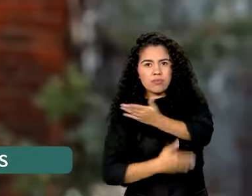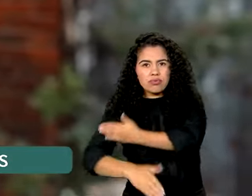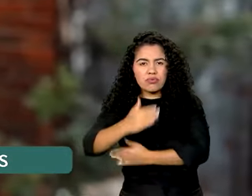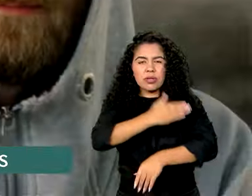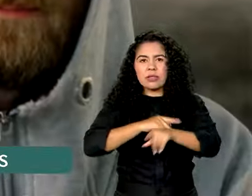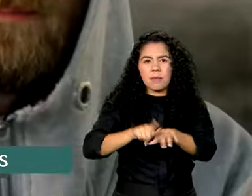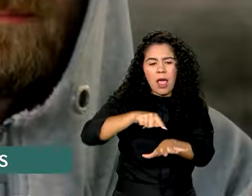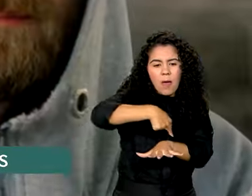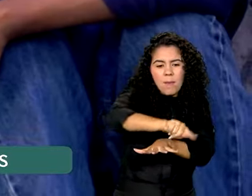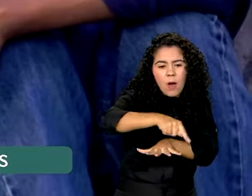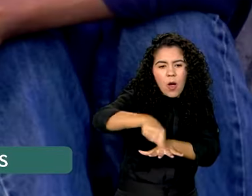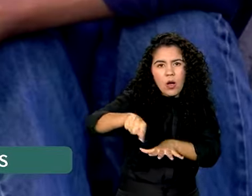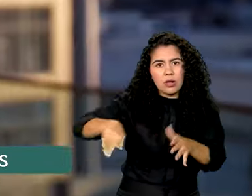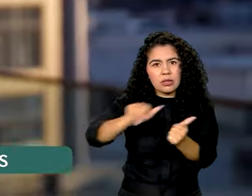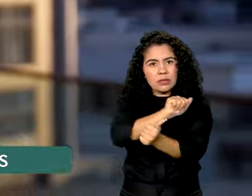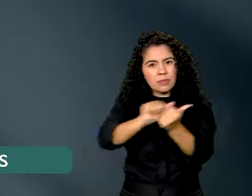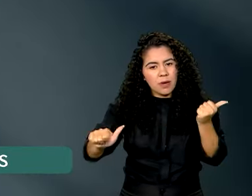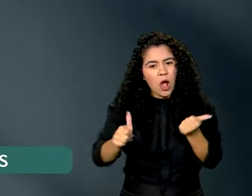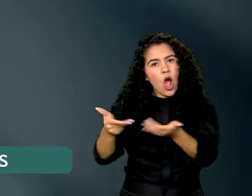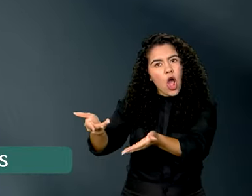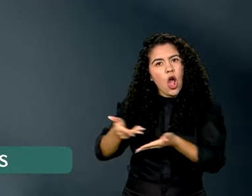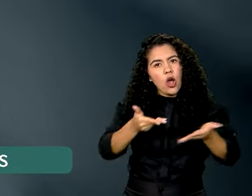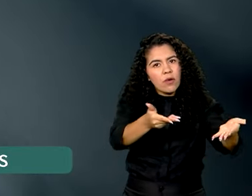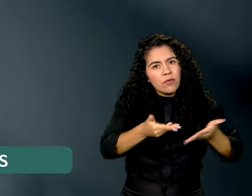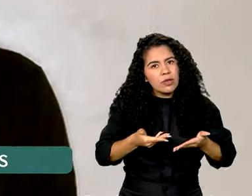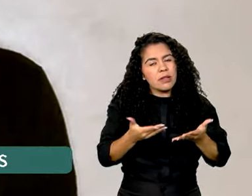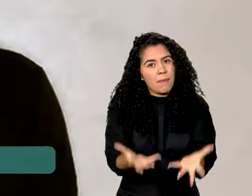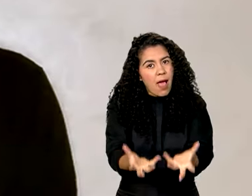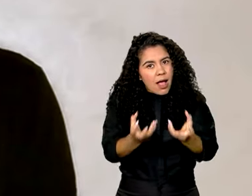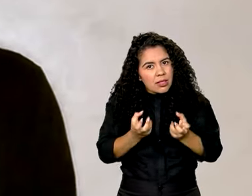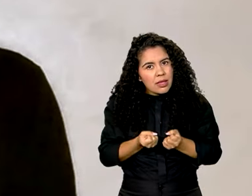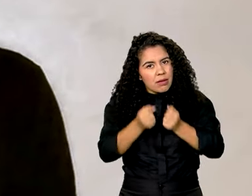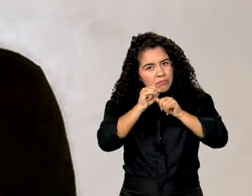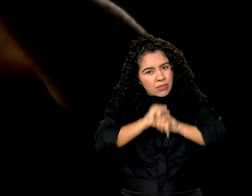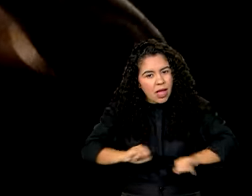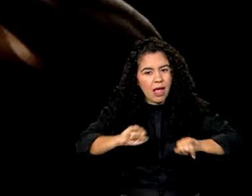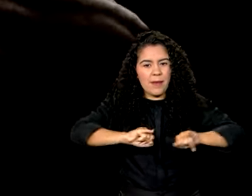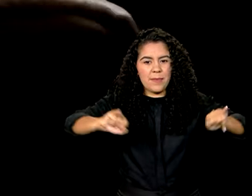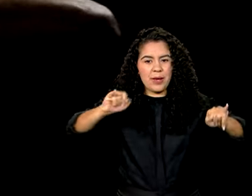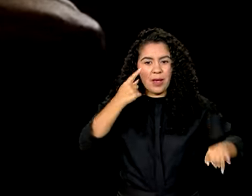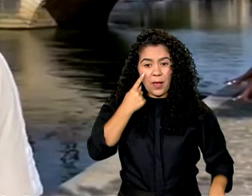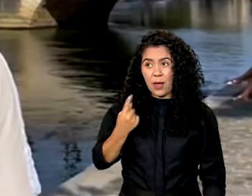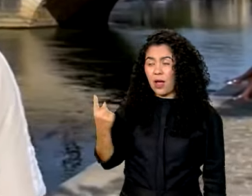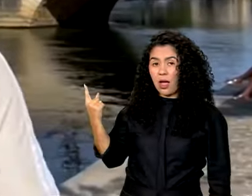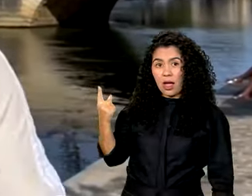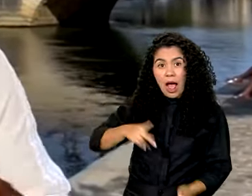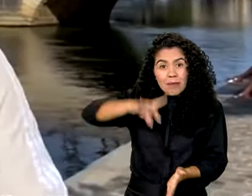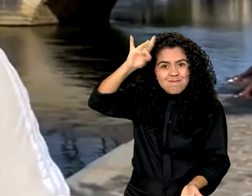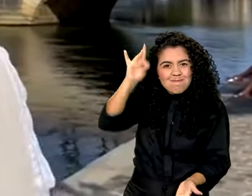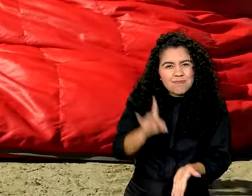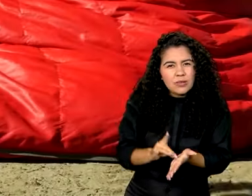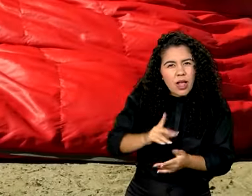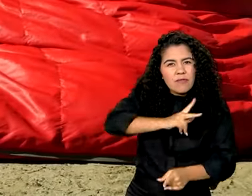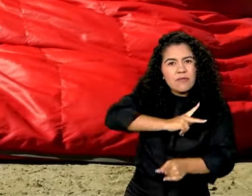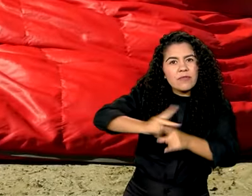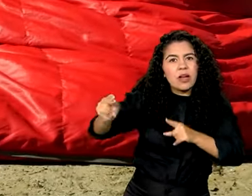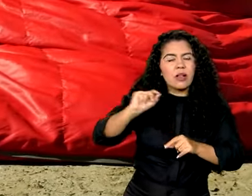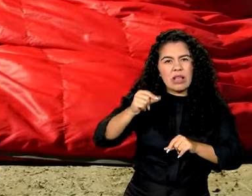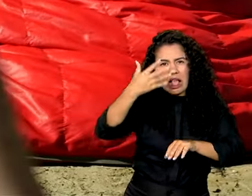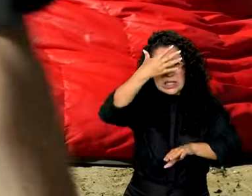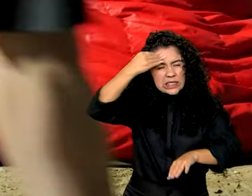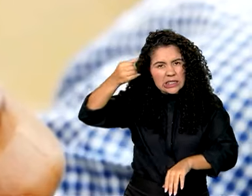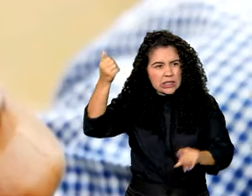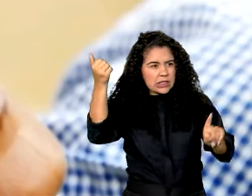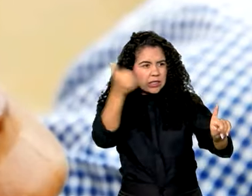países a aderirem à campanha. Porque a verdadeira vitória é quando ninguém fica para trás.